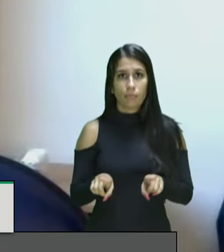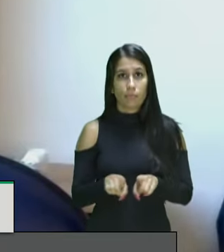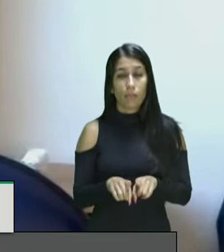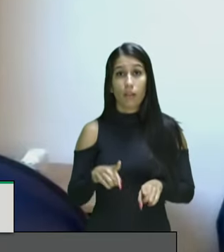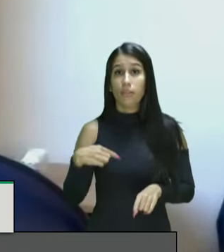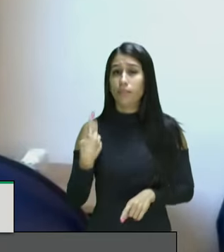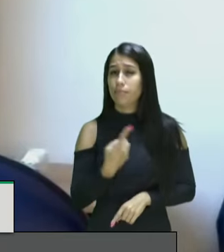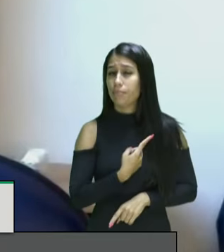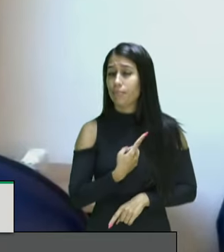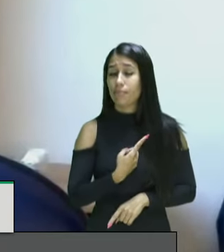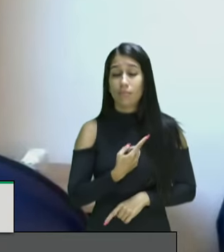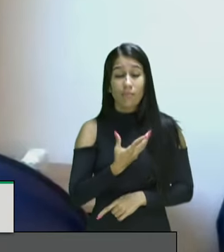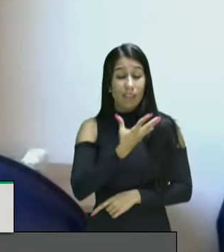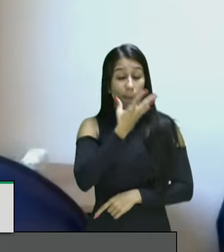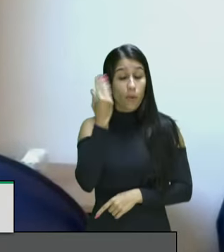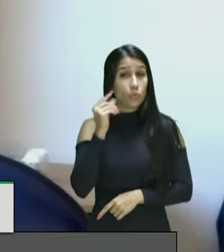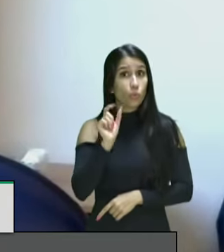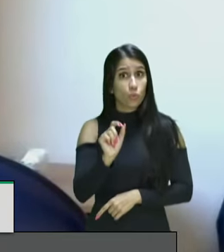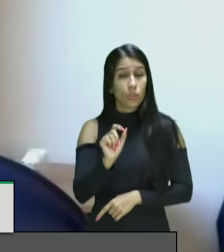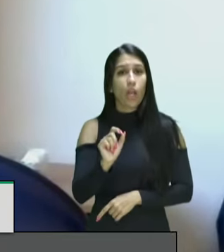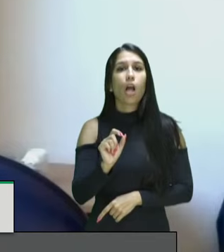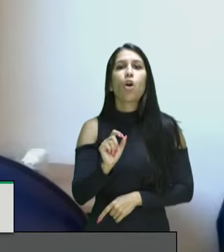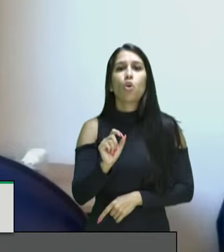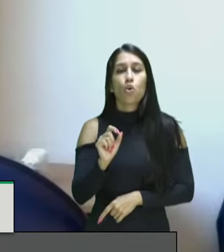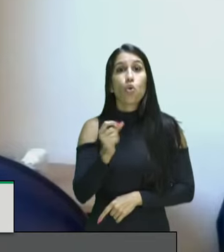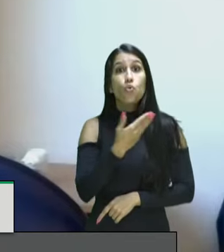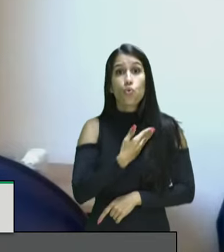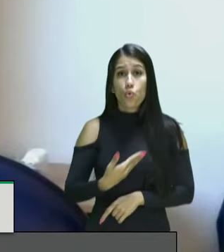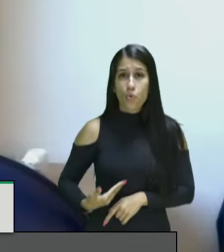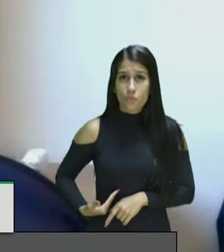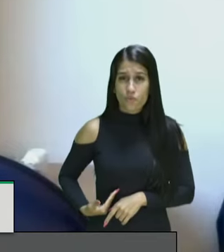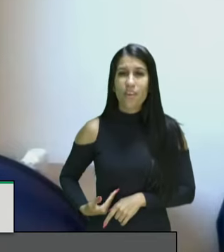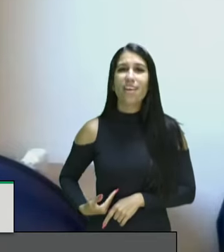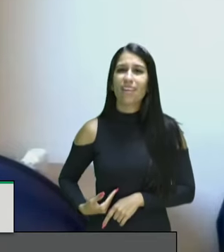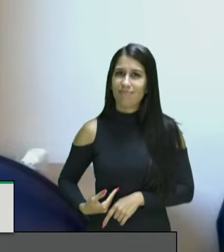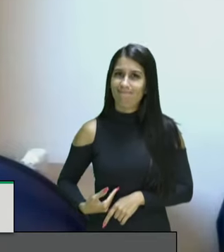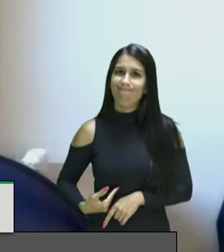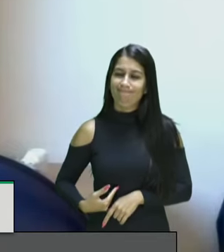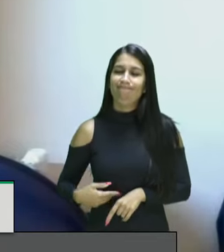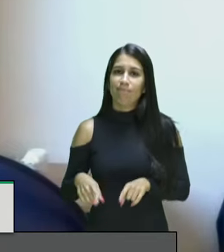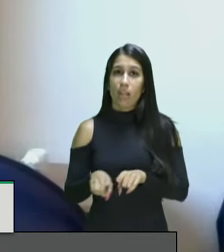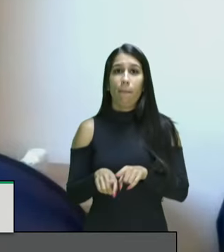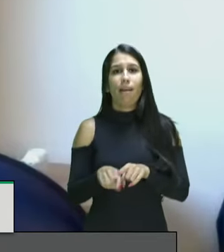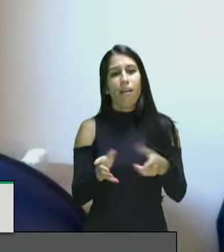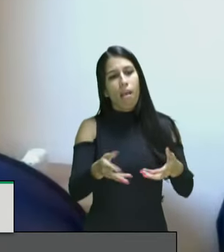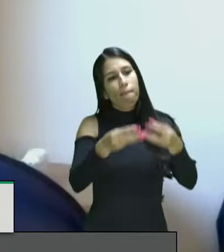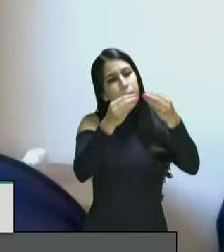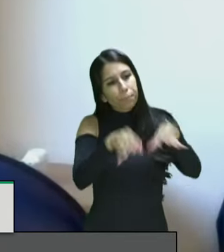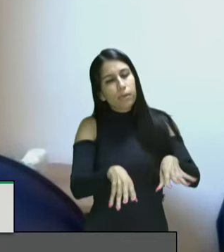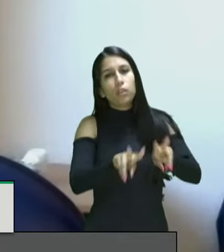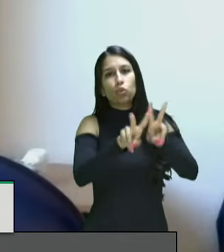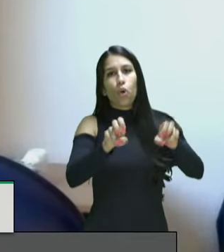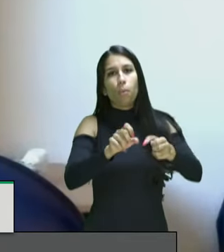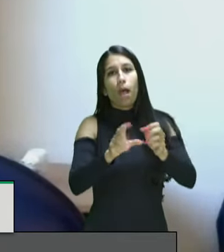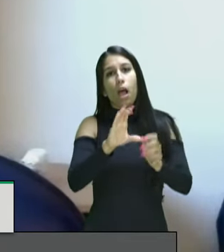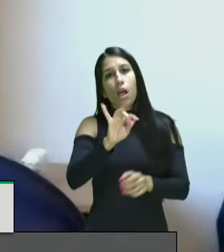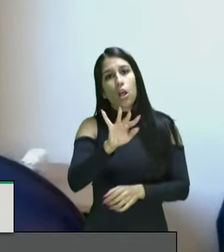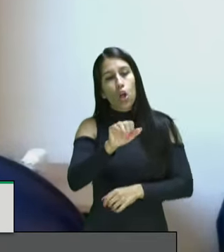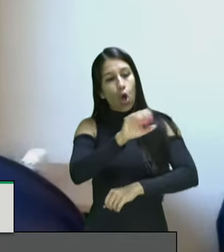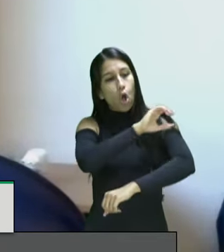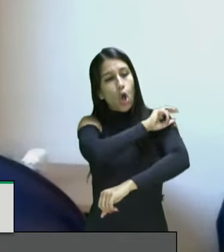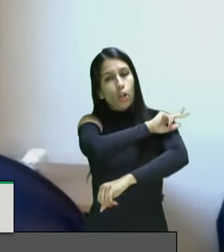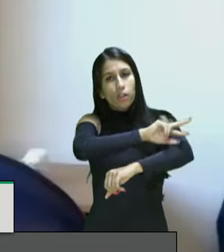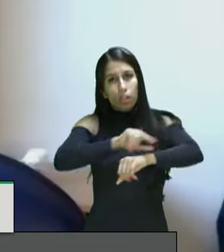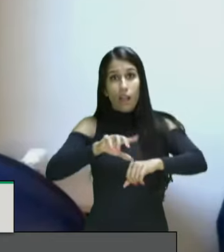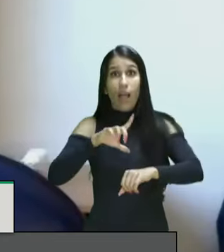frisar que o governo ataca a política de cotas raciais e cotas socioeconômicas no ensino superior é preciso lembrar isso a política de cotas